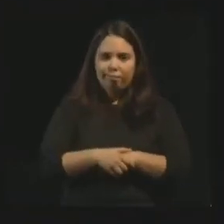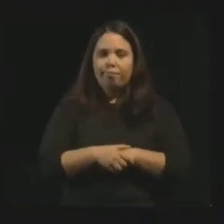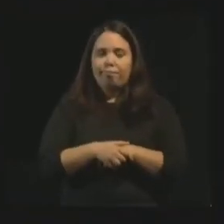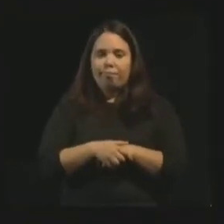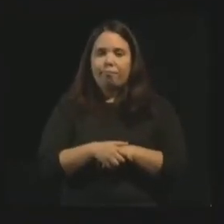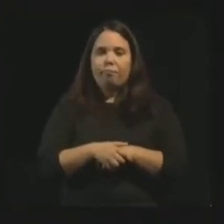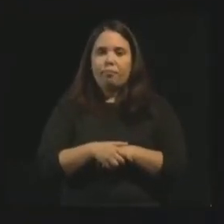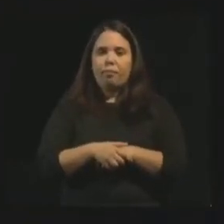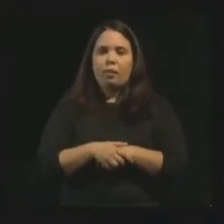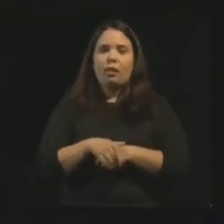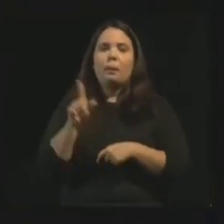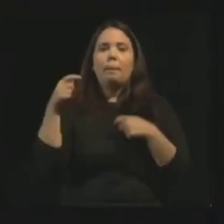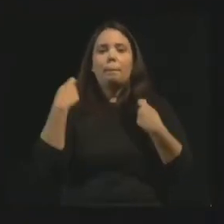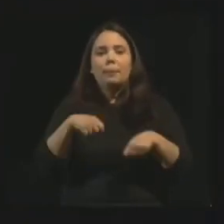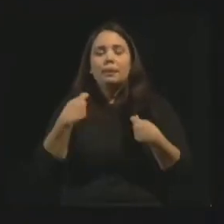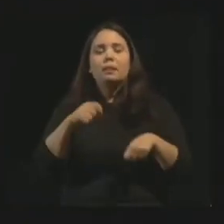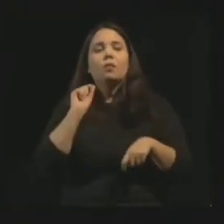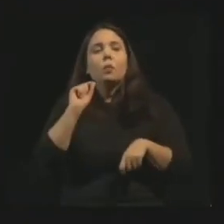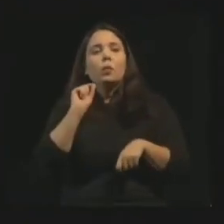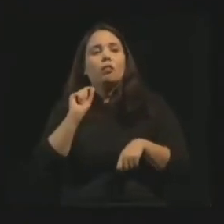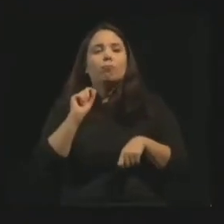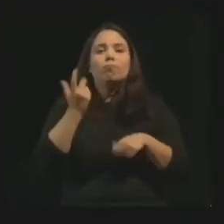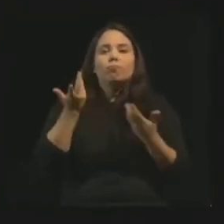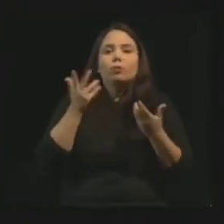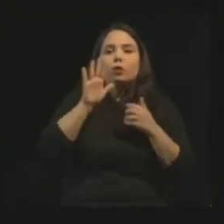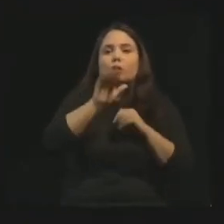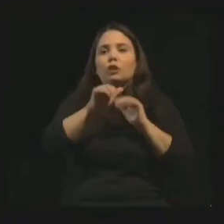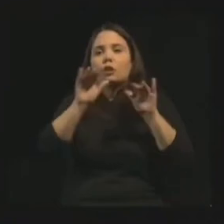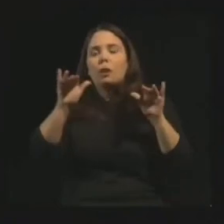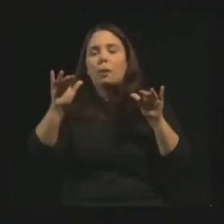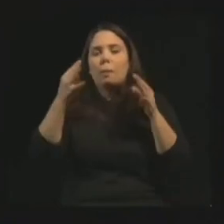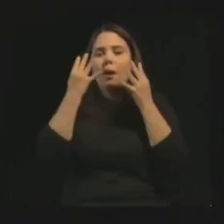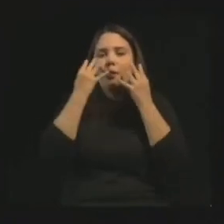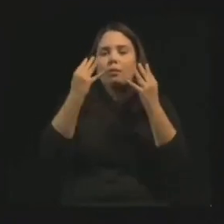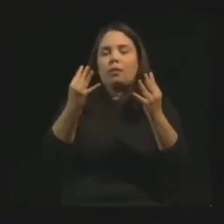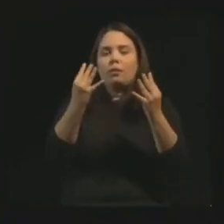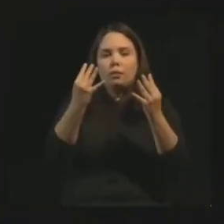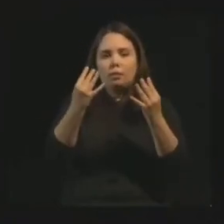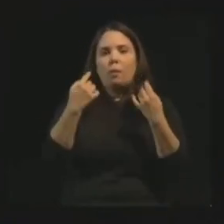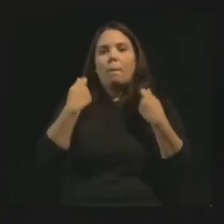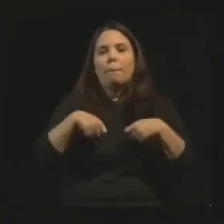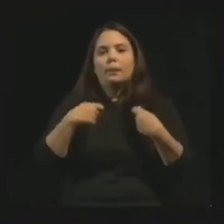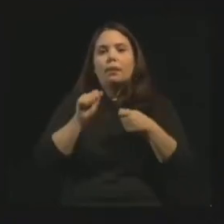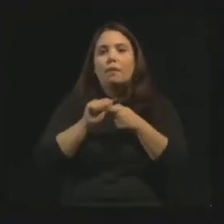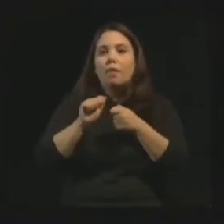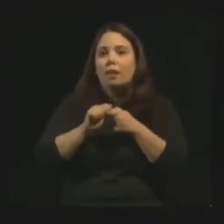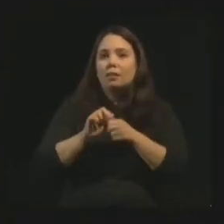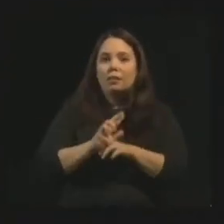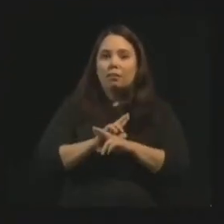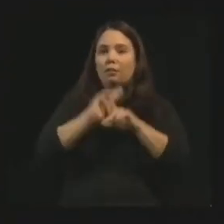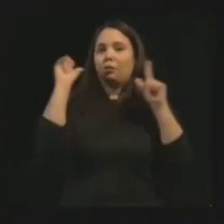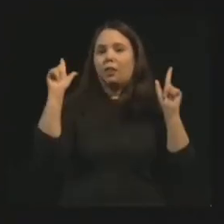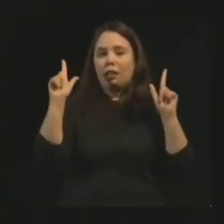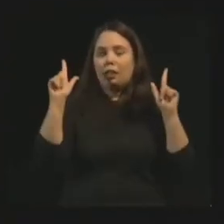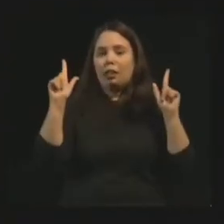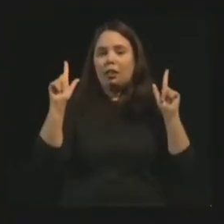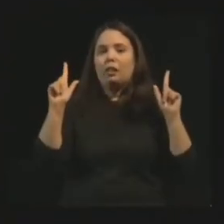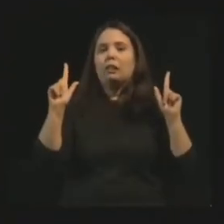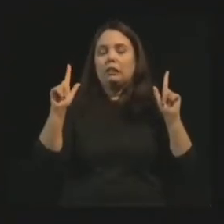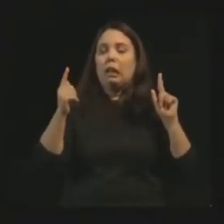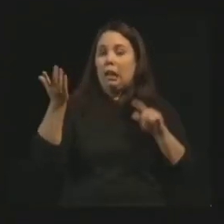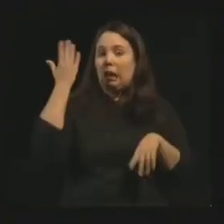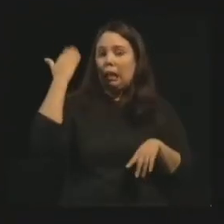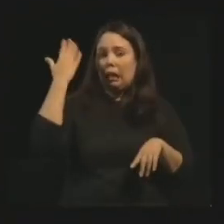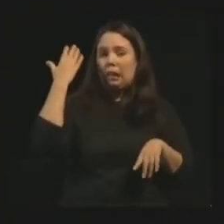Então ele precisava chamar a atenção, fazer fenômenos extraordinários, e ainda assim, quantos em sua